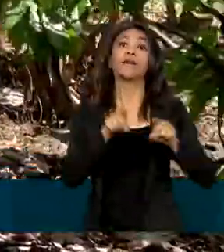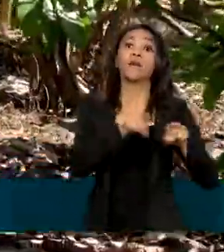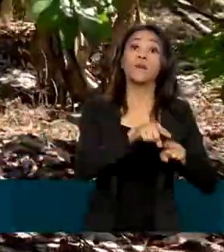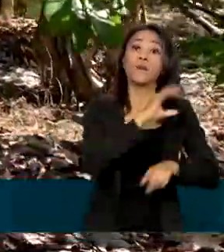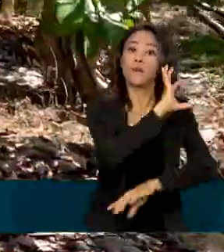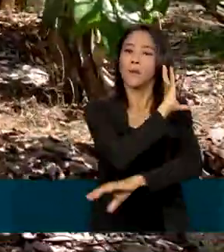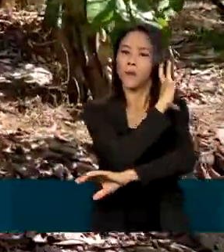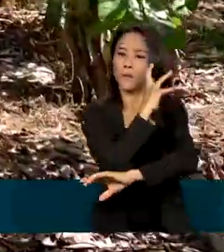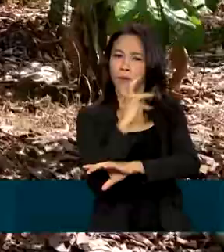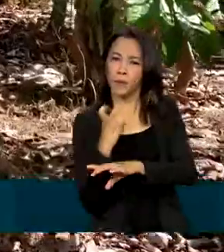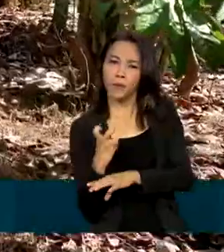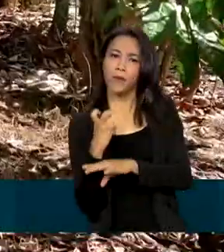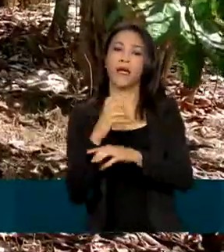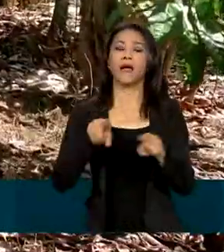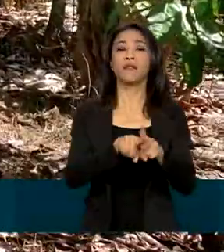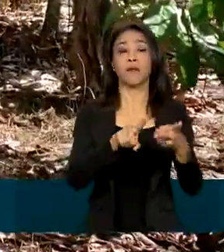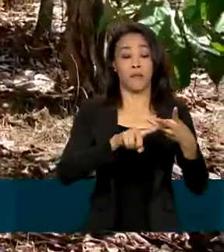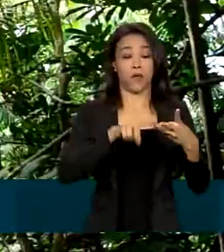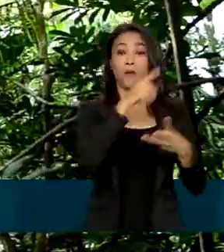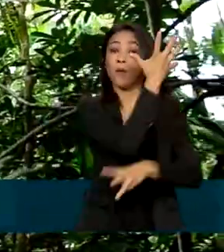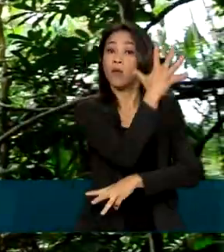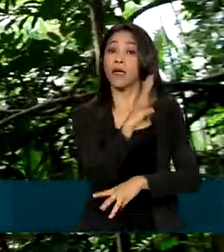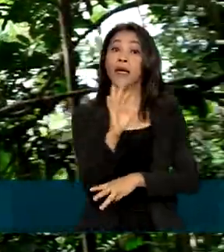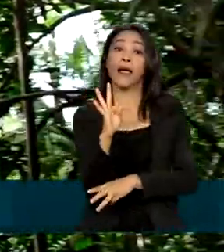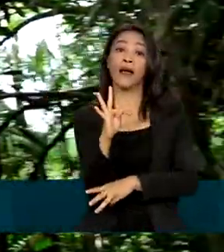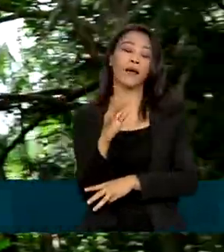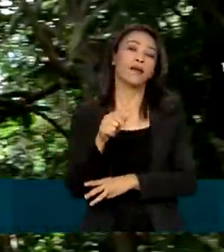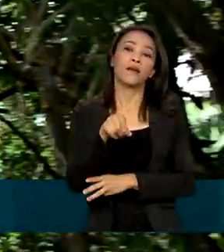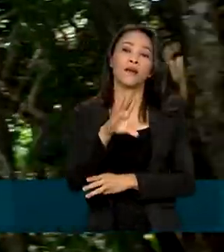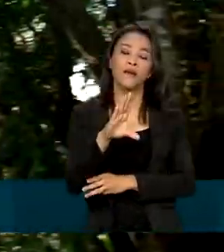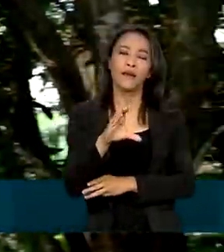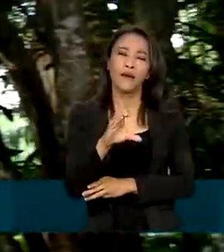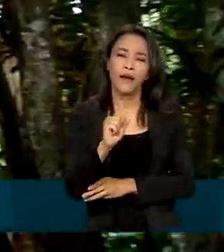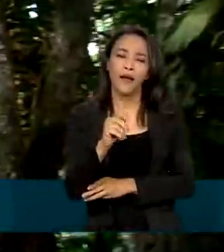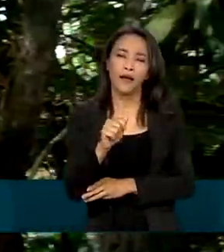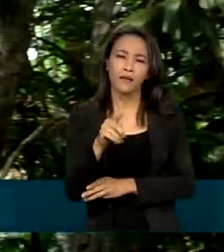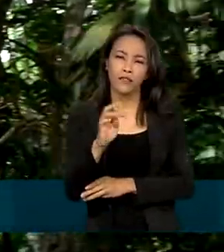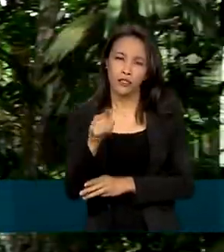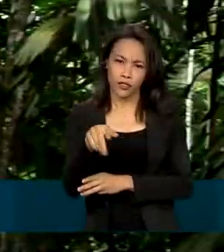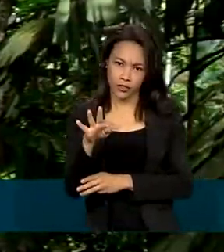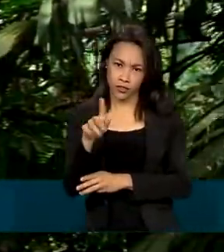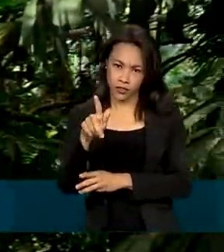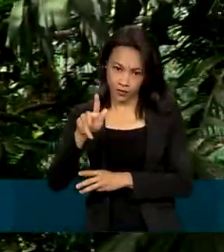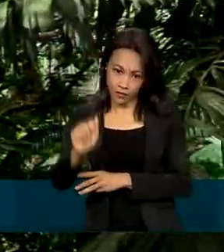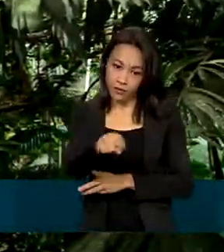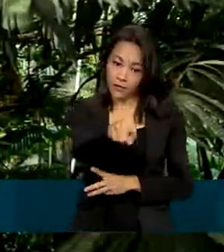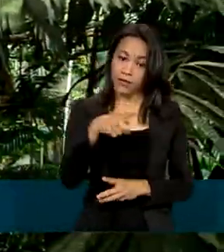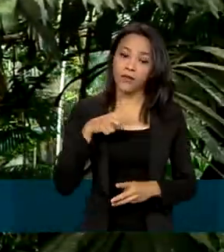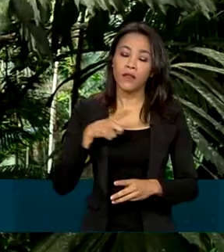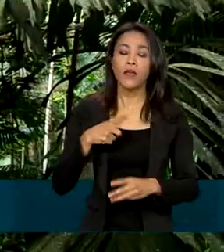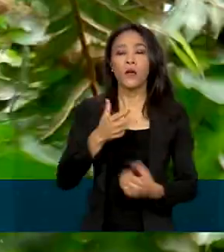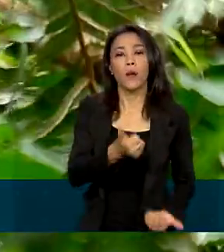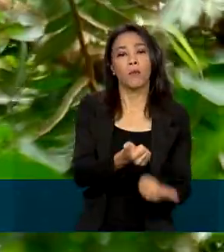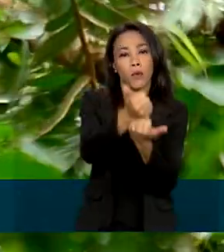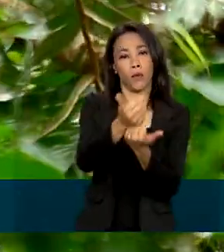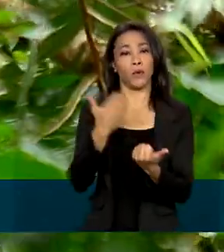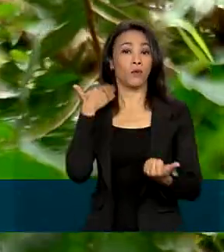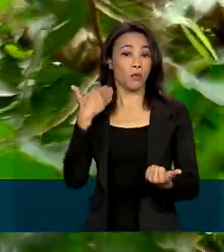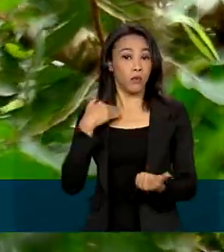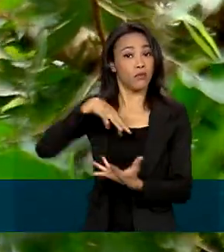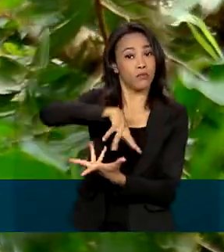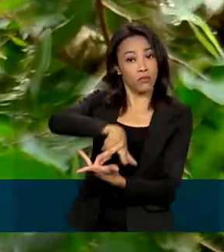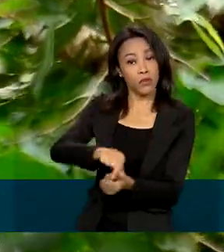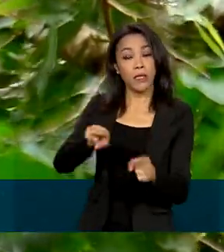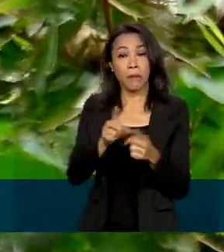252 municípios atendidos. O projeto conta com financiamento do Banco Interamericano de Desenvolvimento em uma